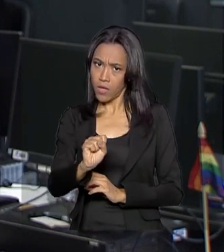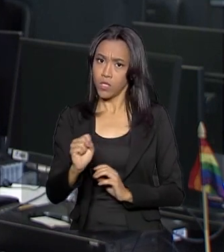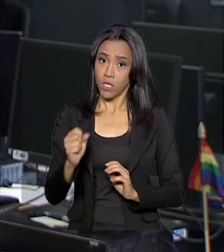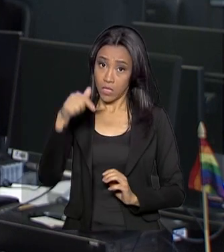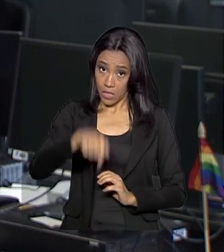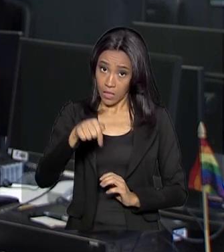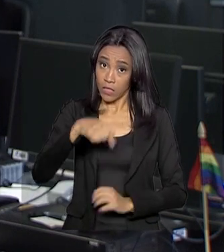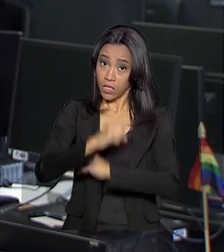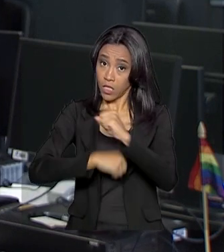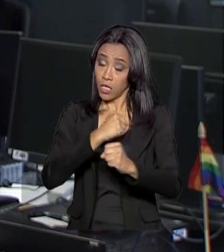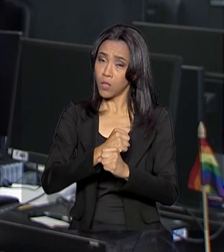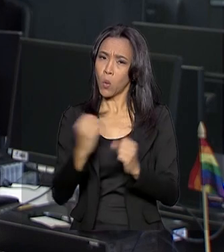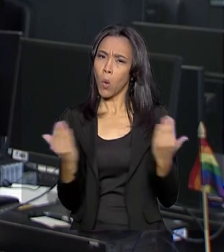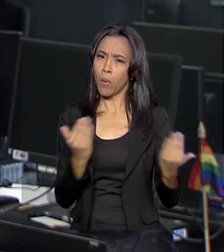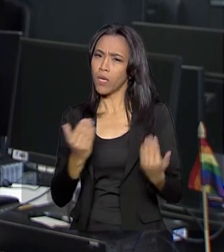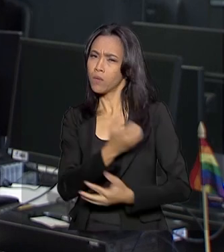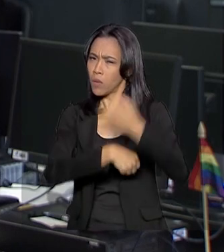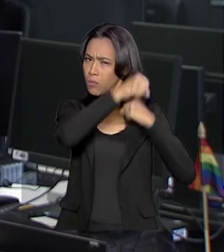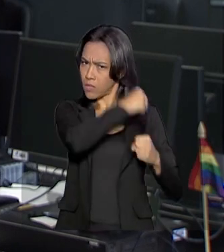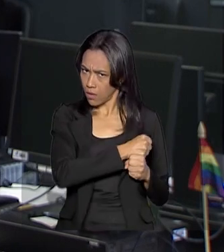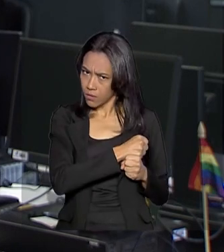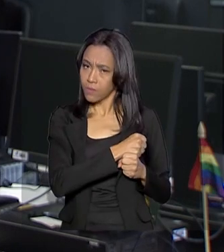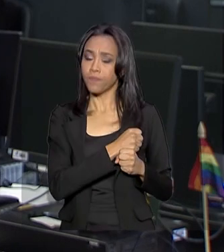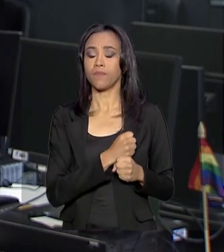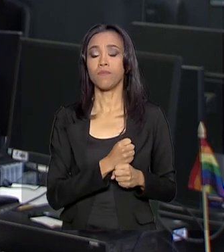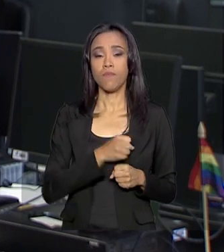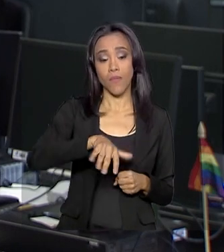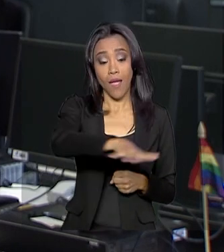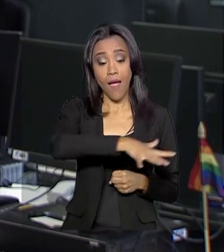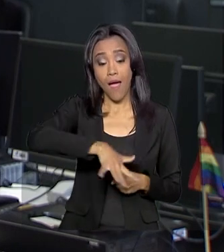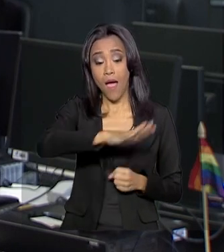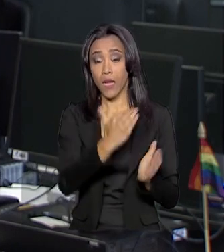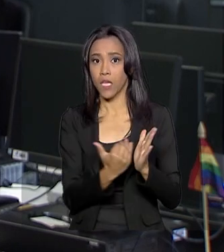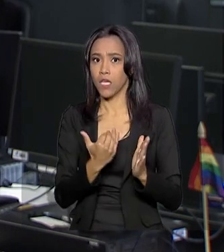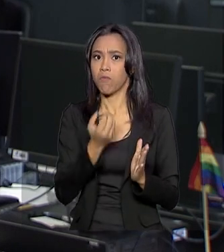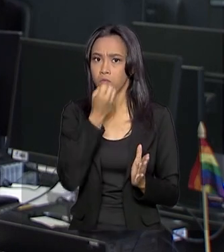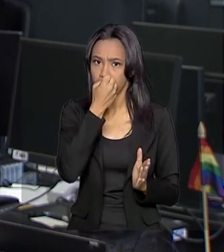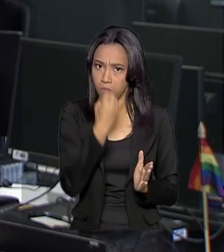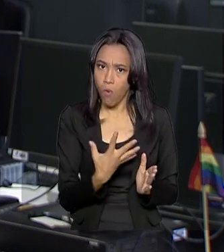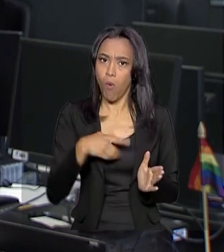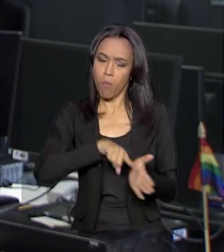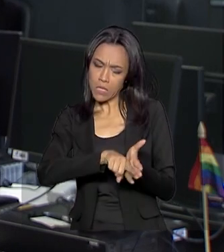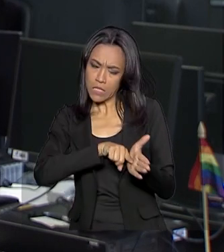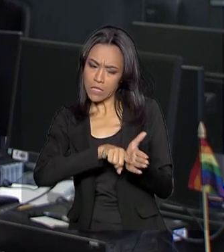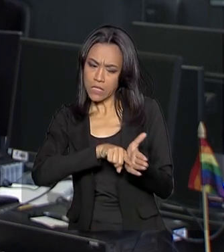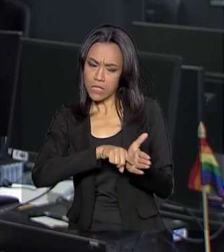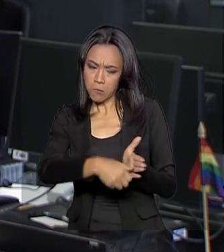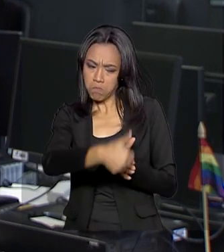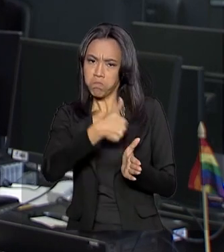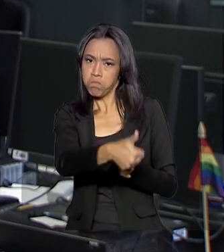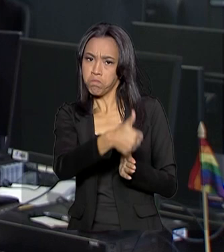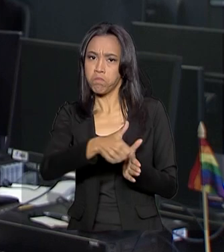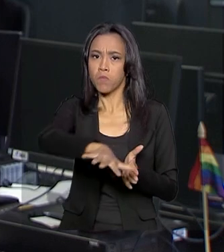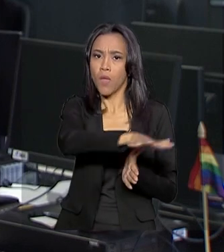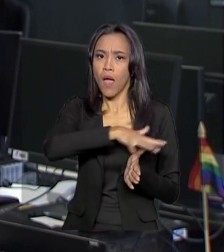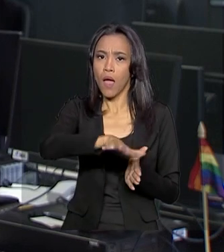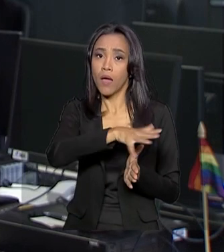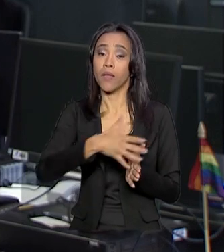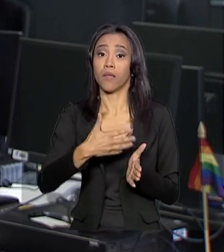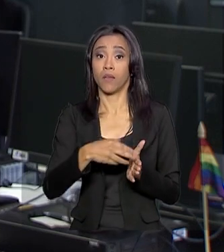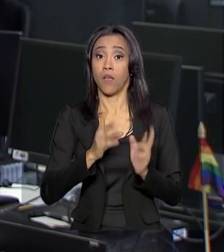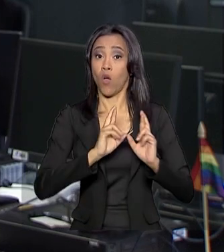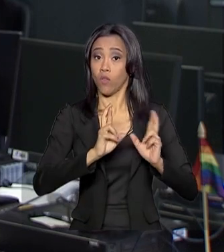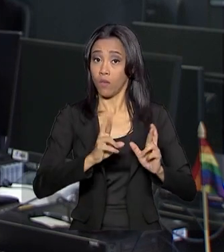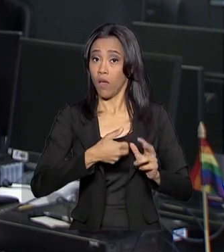período de 2018. Entre os setores que mais apresentaram alta, de acordo com a pesquisa da AbraCorp, estão o rodoviário,